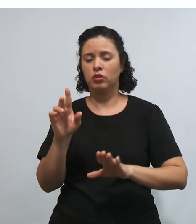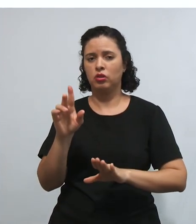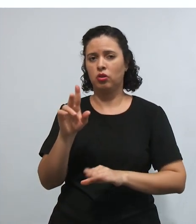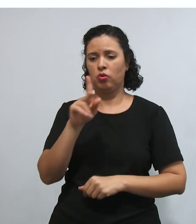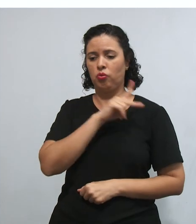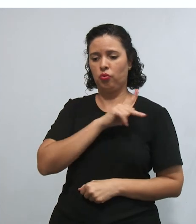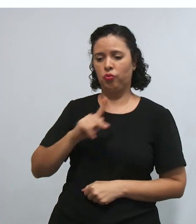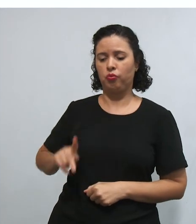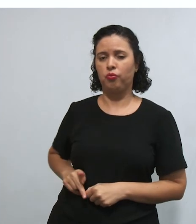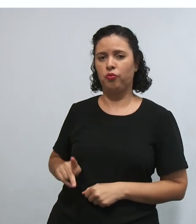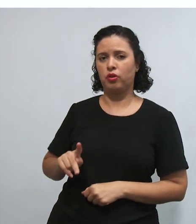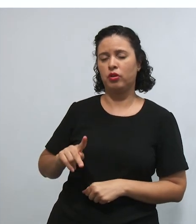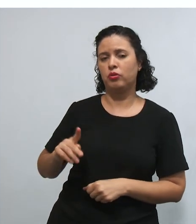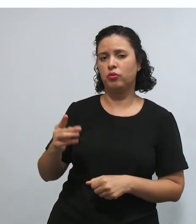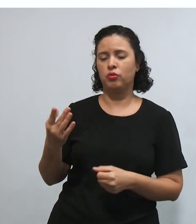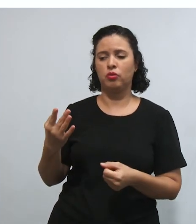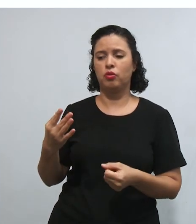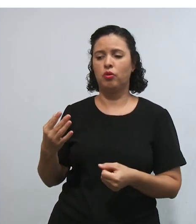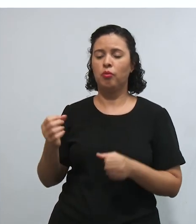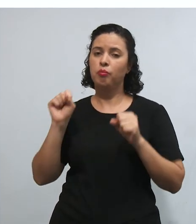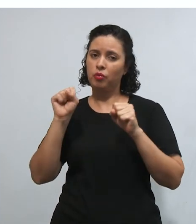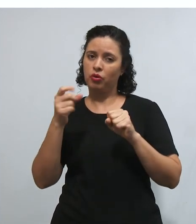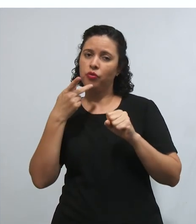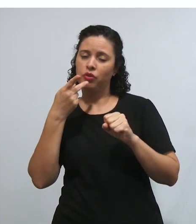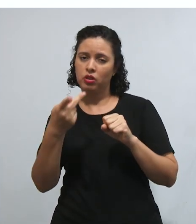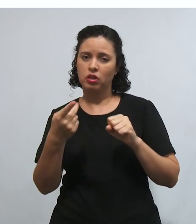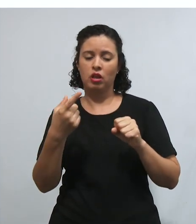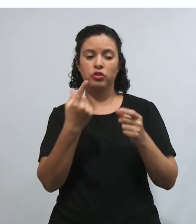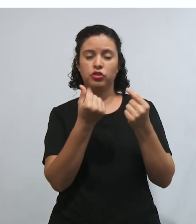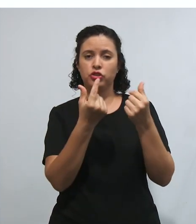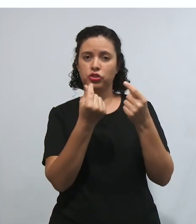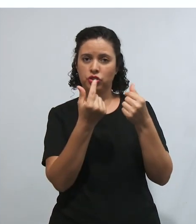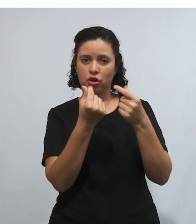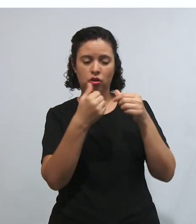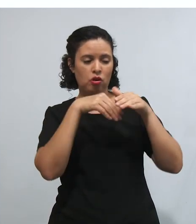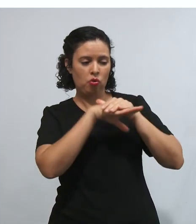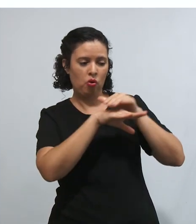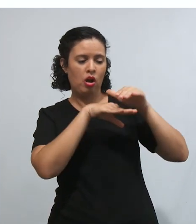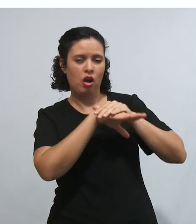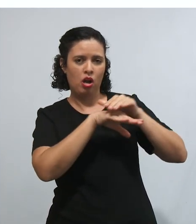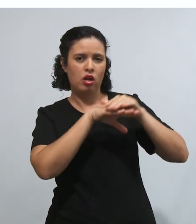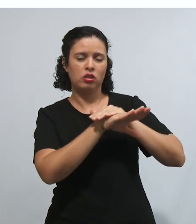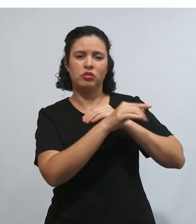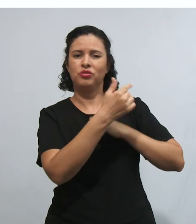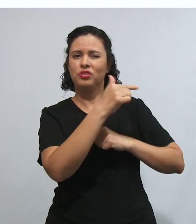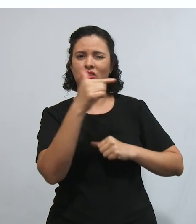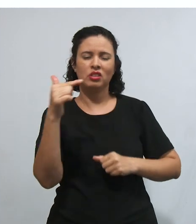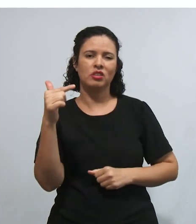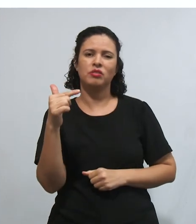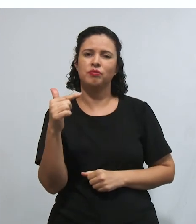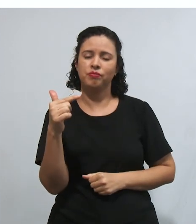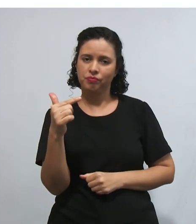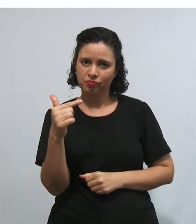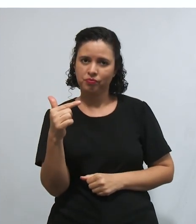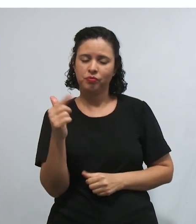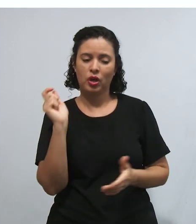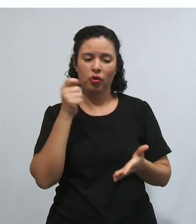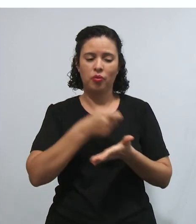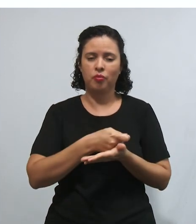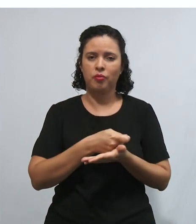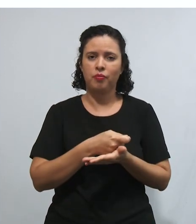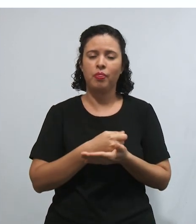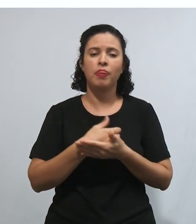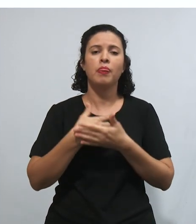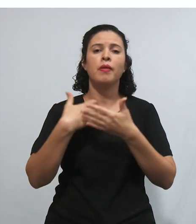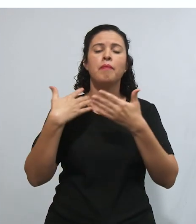alegando que ele não tem dinheiro nos cofres públicos para suportar essa demanda. O ele vai falar? Eu